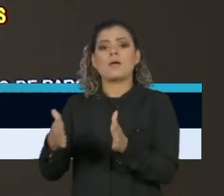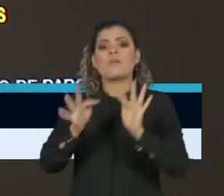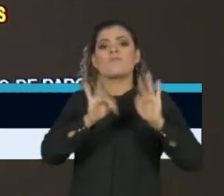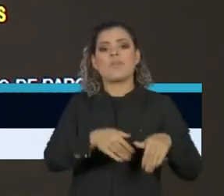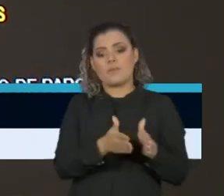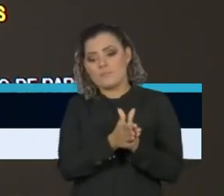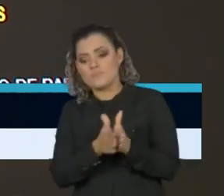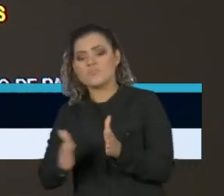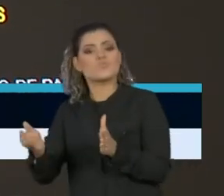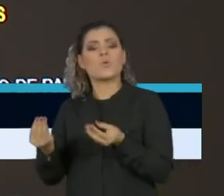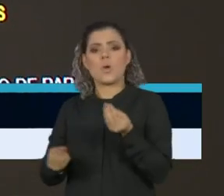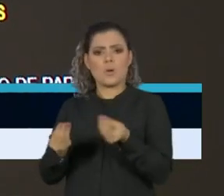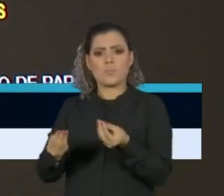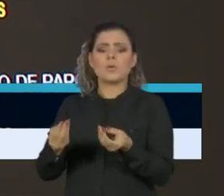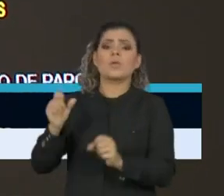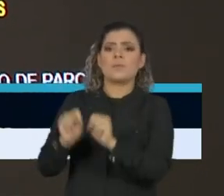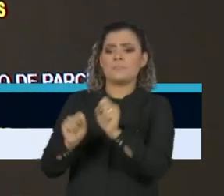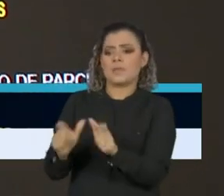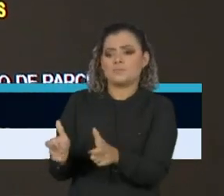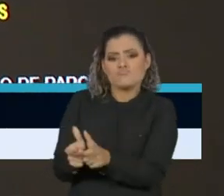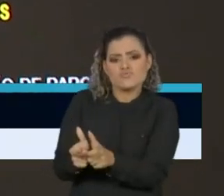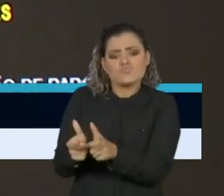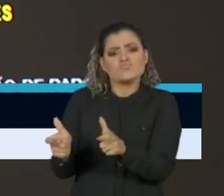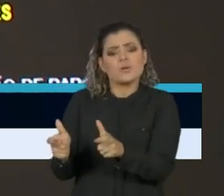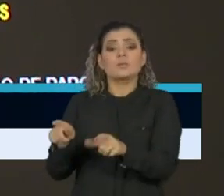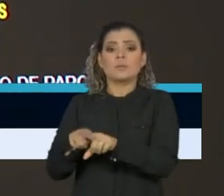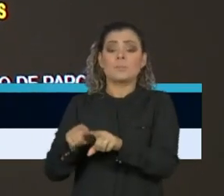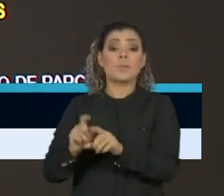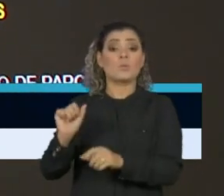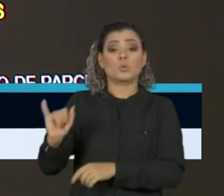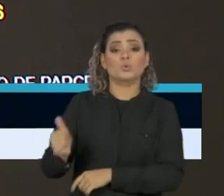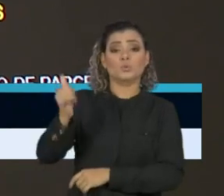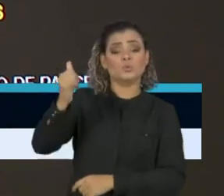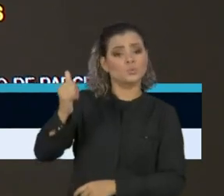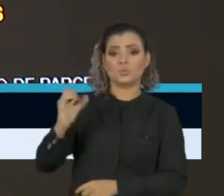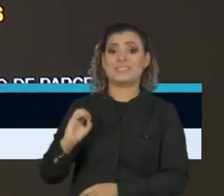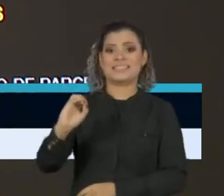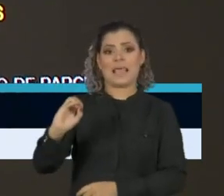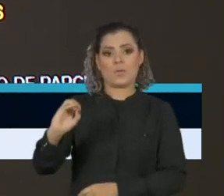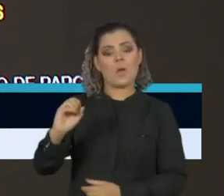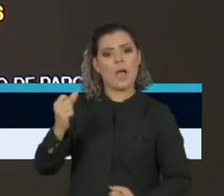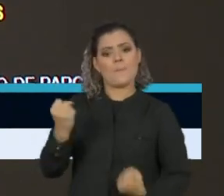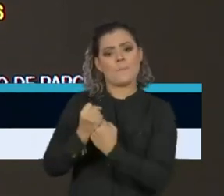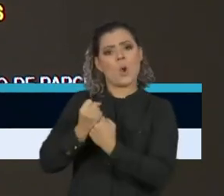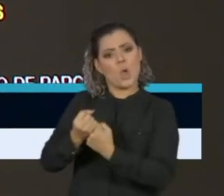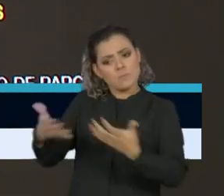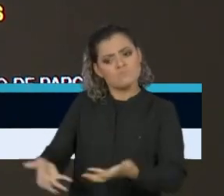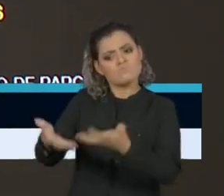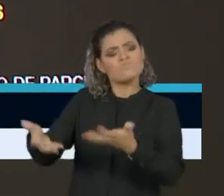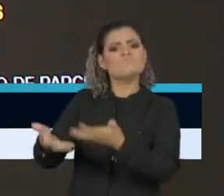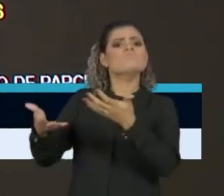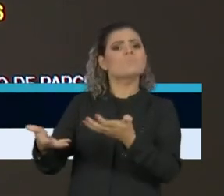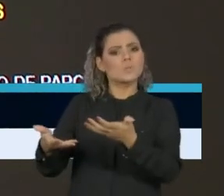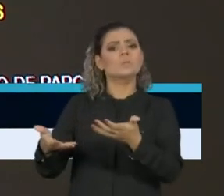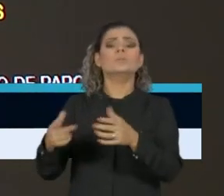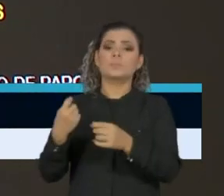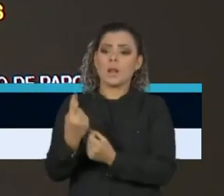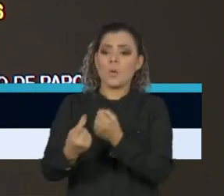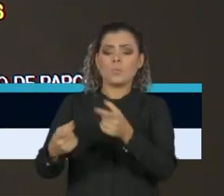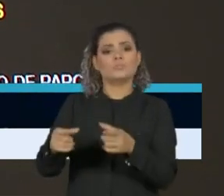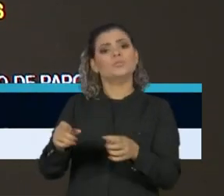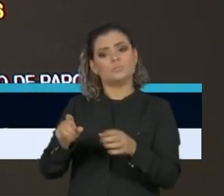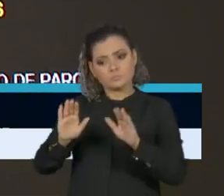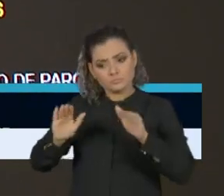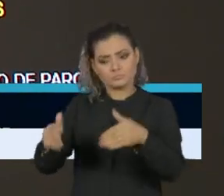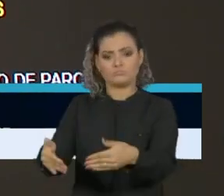e micro empresários sendo apoiados com juros zero, ou em juros zero, para alguns casos,